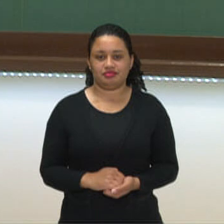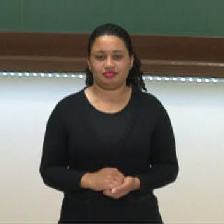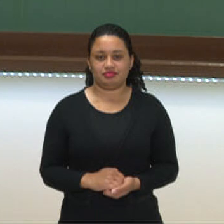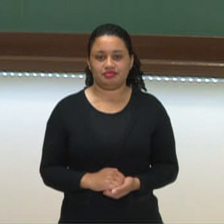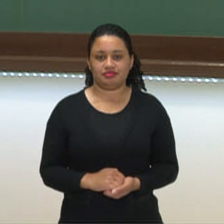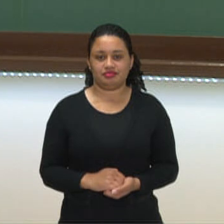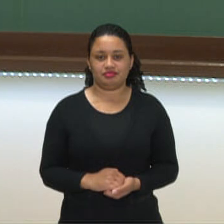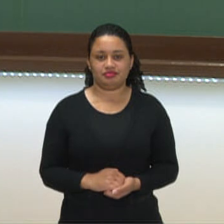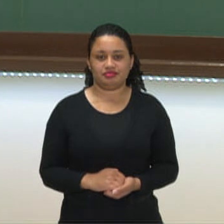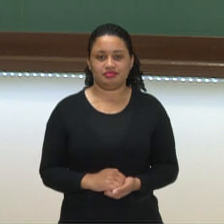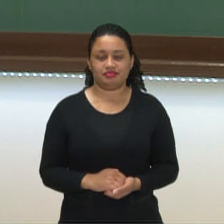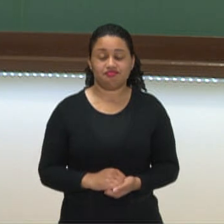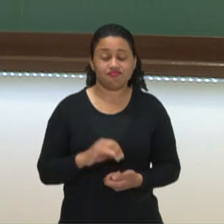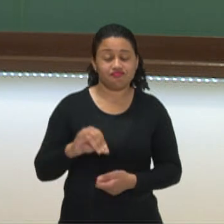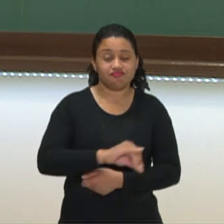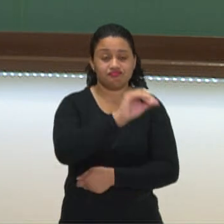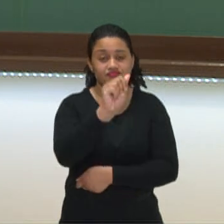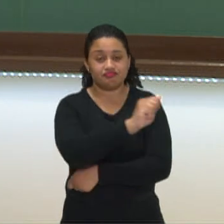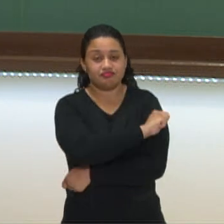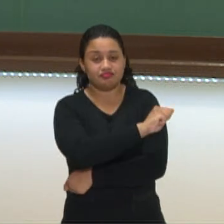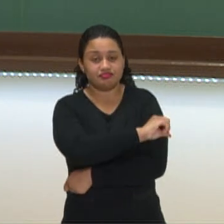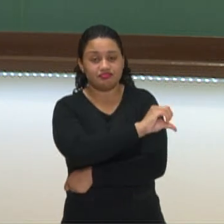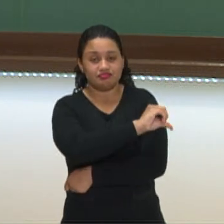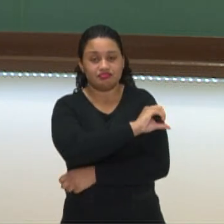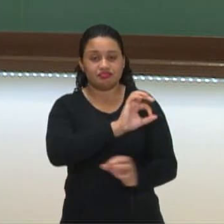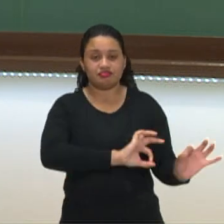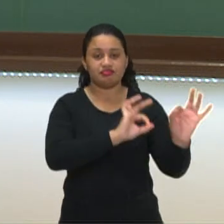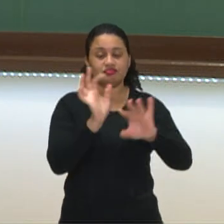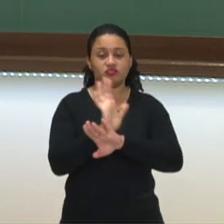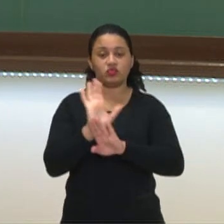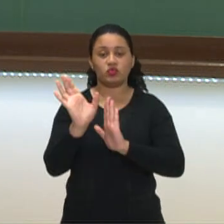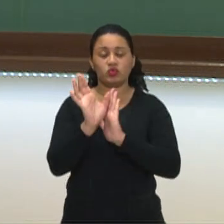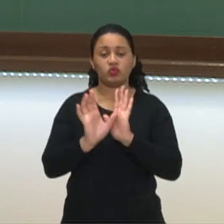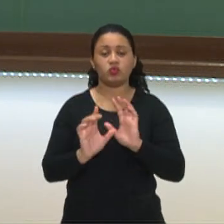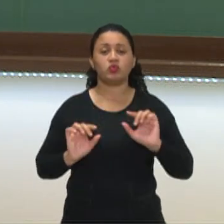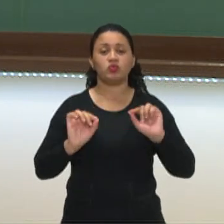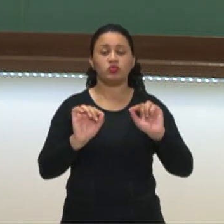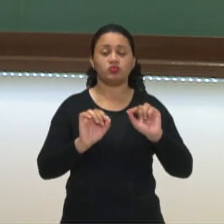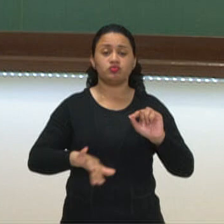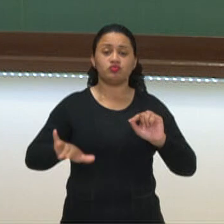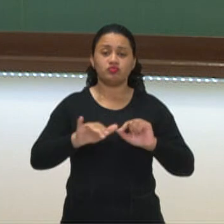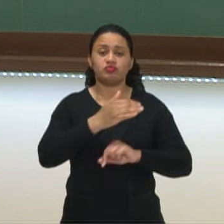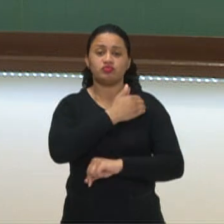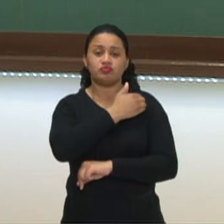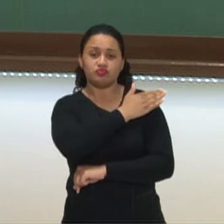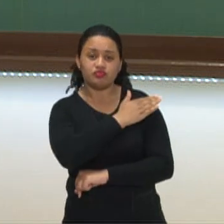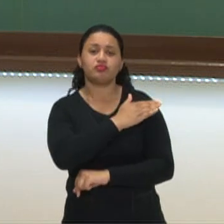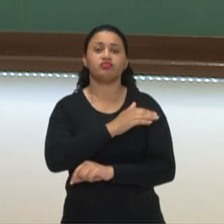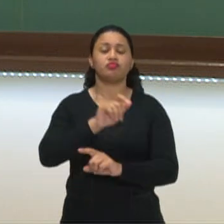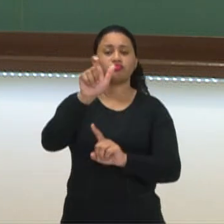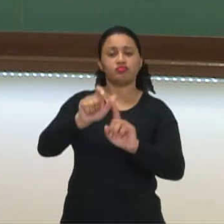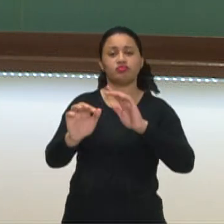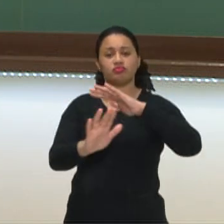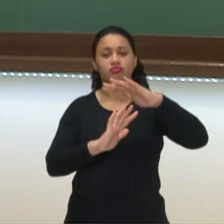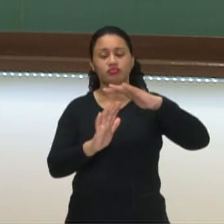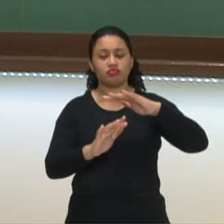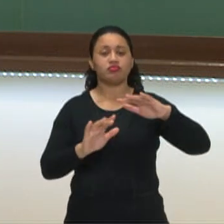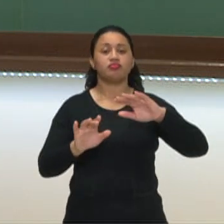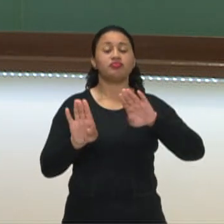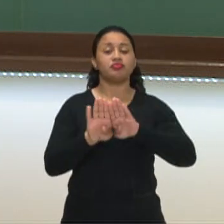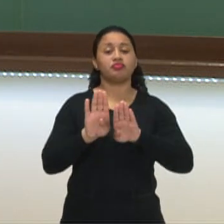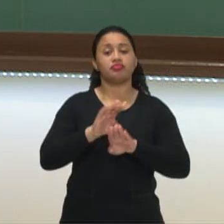Olá, estudantes do nono ano. Nesse vídeo vamos falar sobre questões da xenofobia, racismo e os fluxos